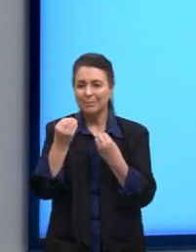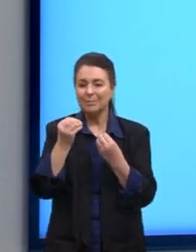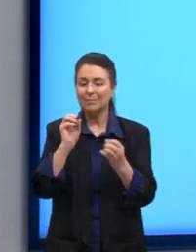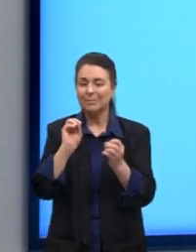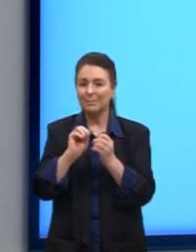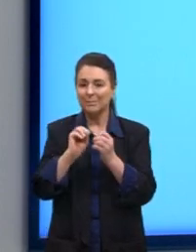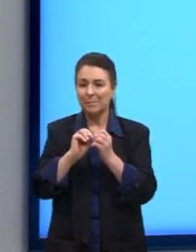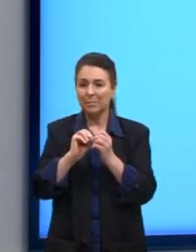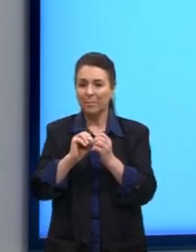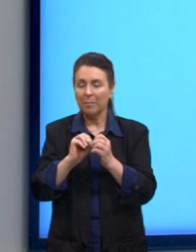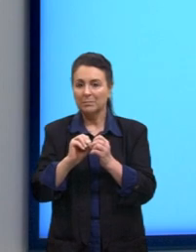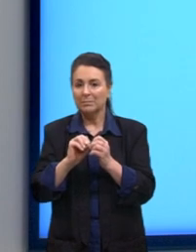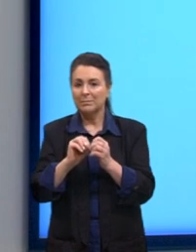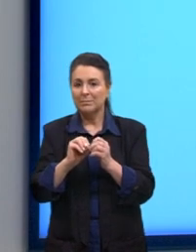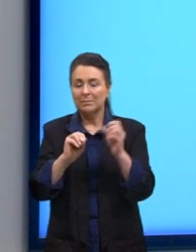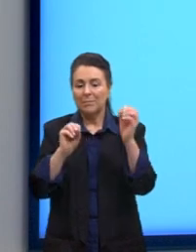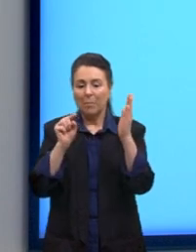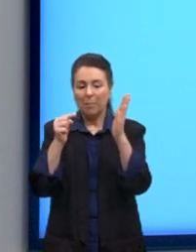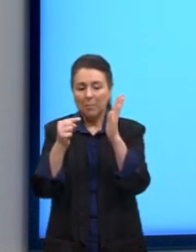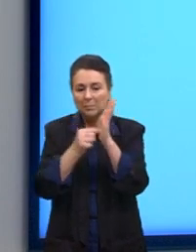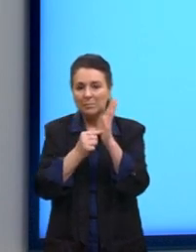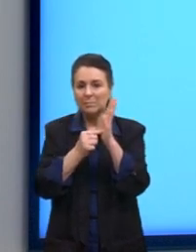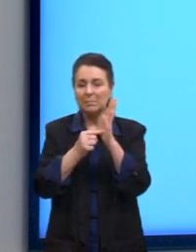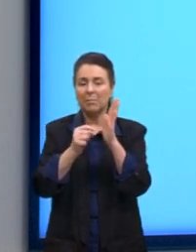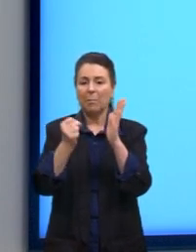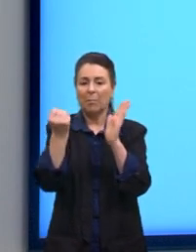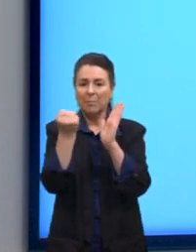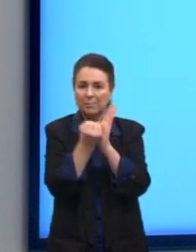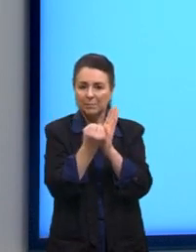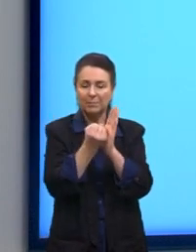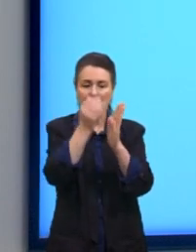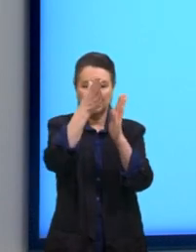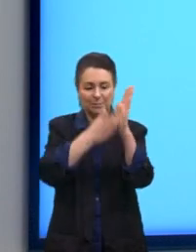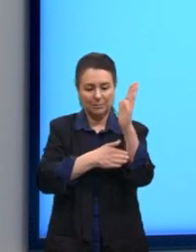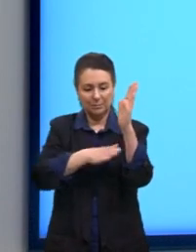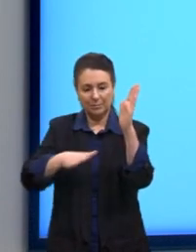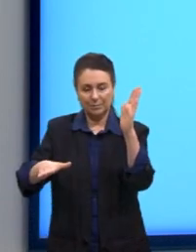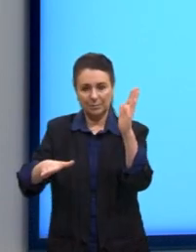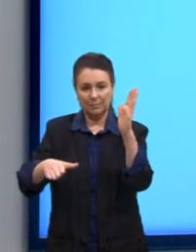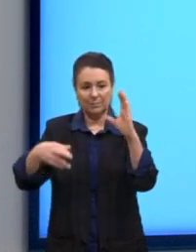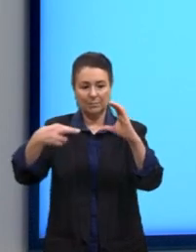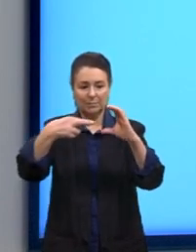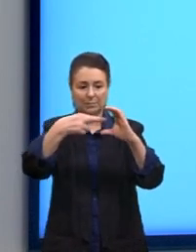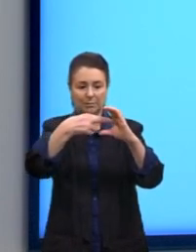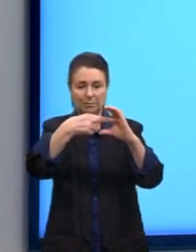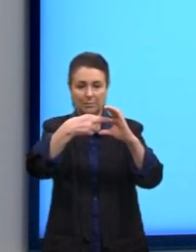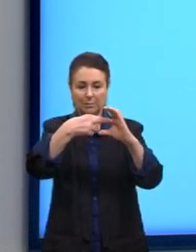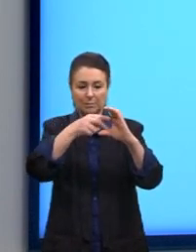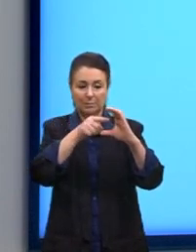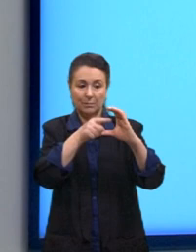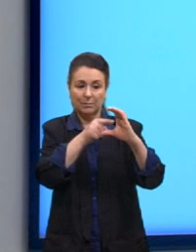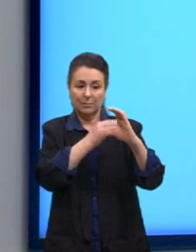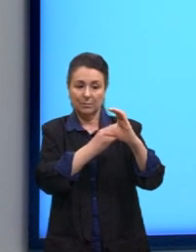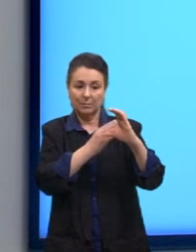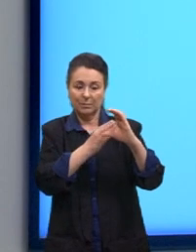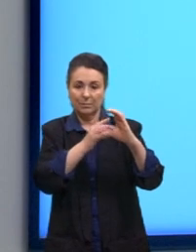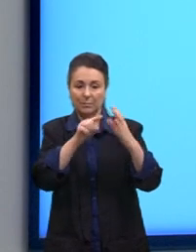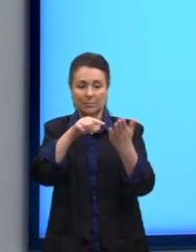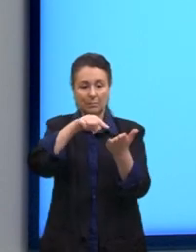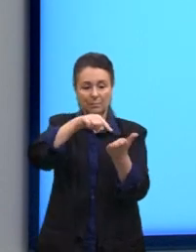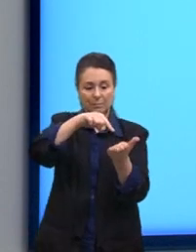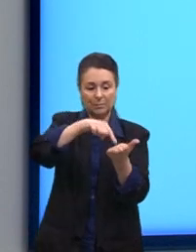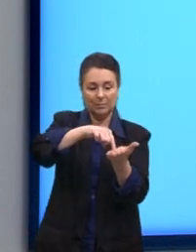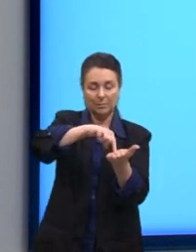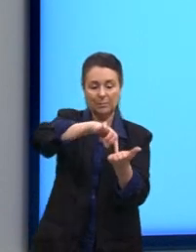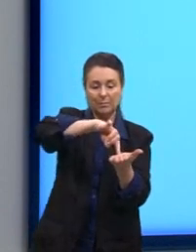né? Marcar ali no plano. O raio, então, ele vai do centro até um ponto da circunferência. E